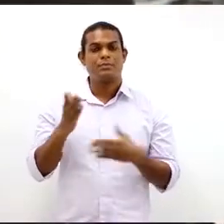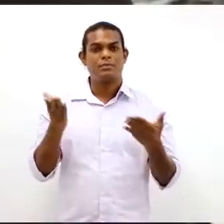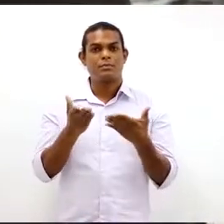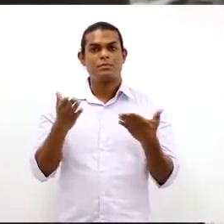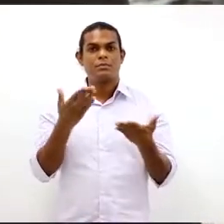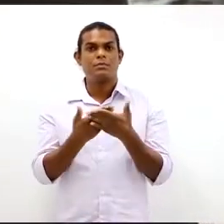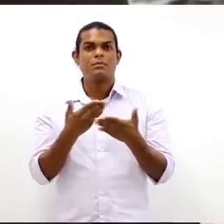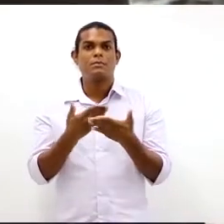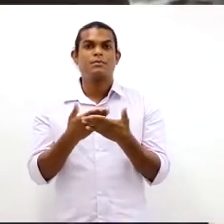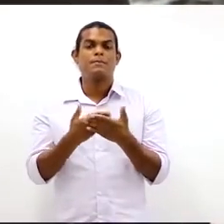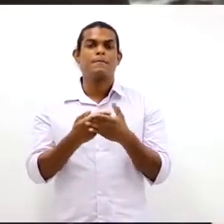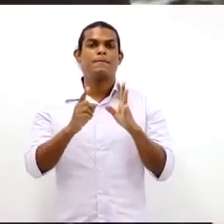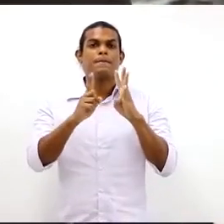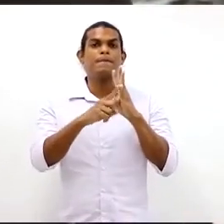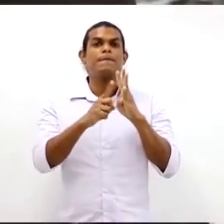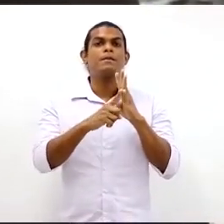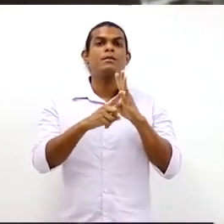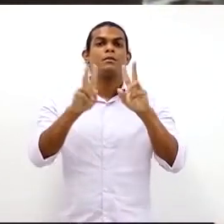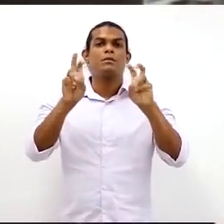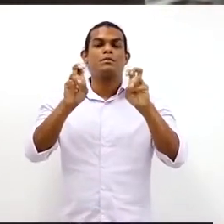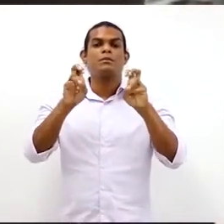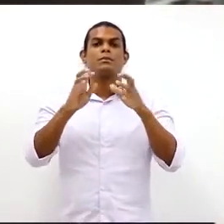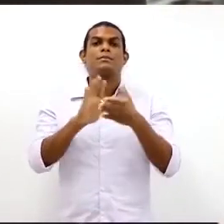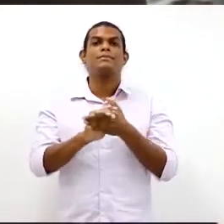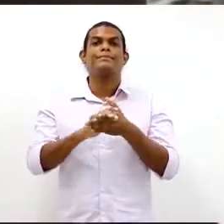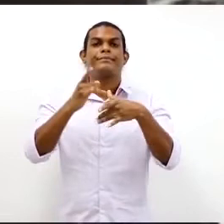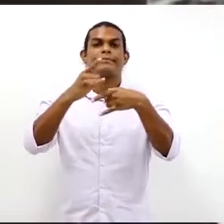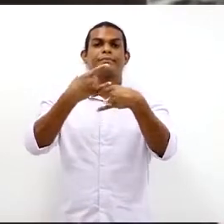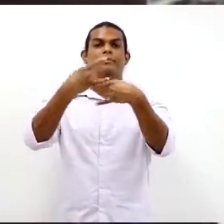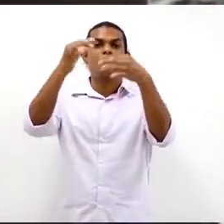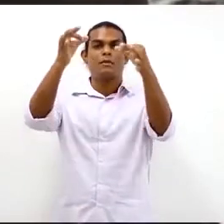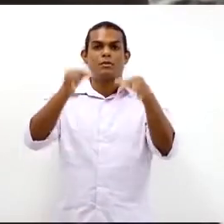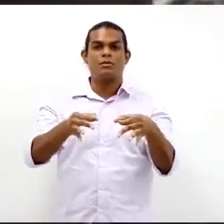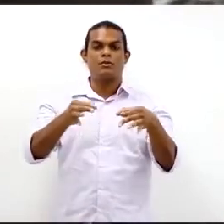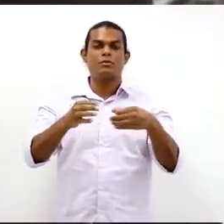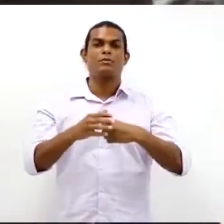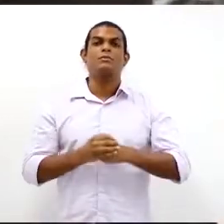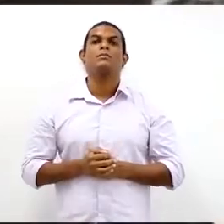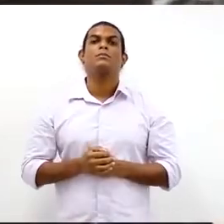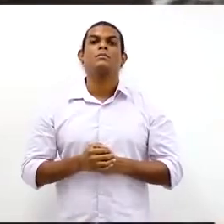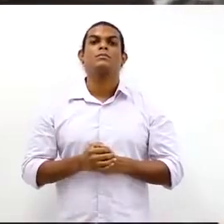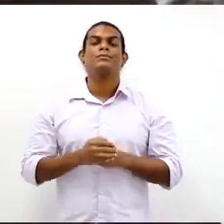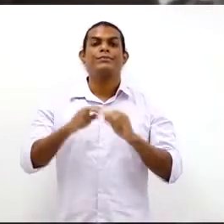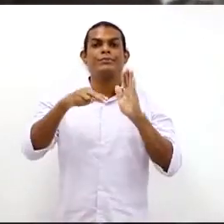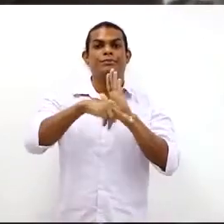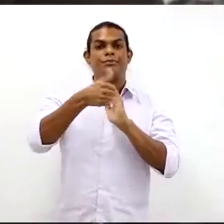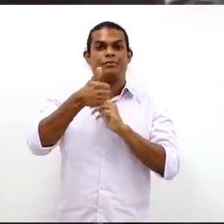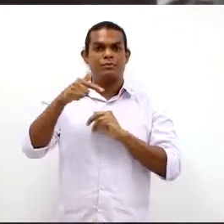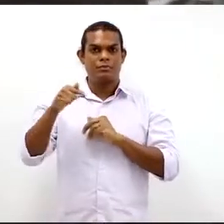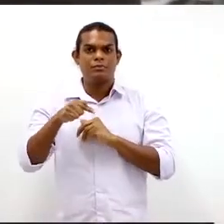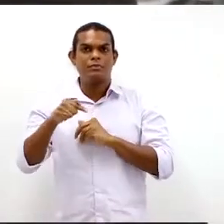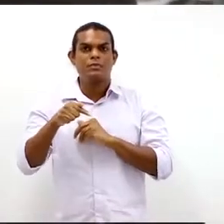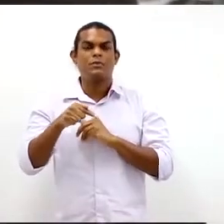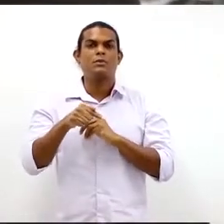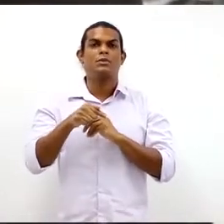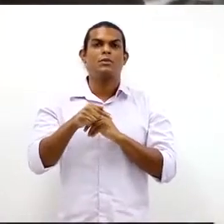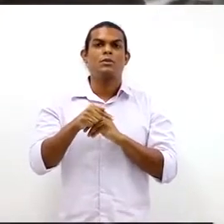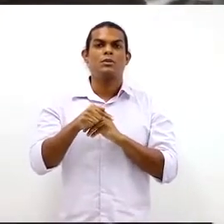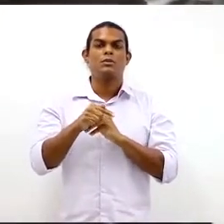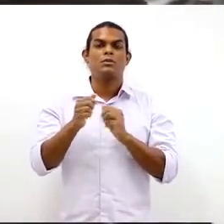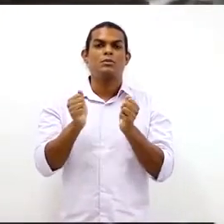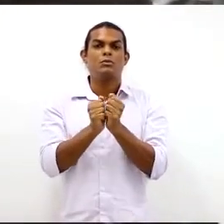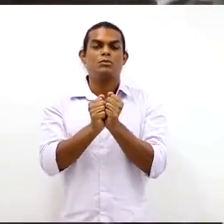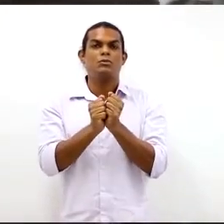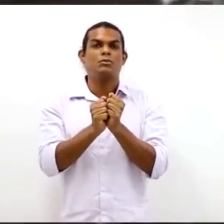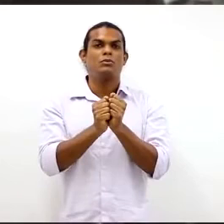desta feita falar sobre a quarta competência, que versa exatamente sobre a ergonomia. A NR17, respaldada pelo artigo